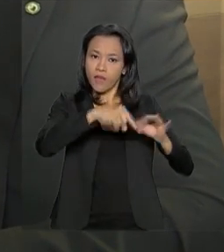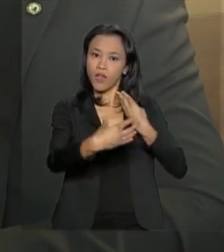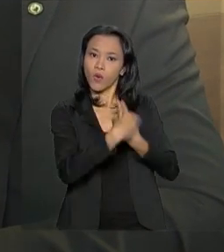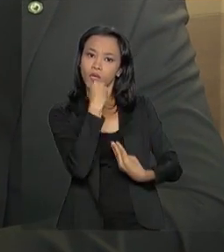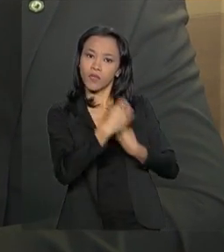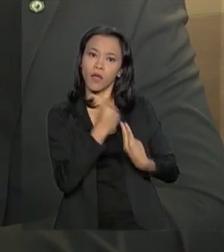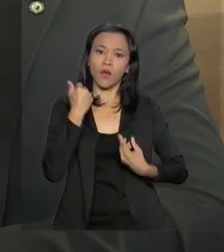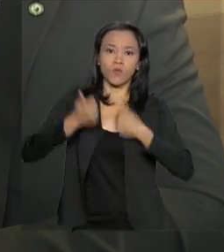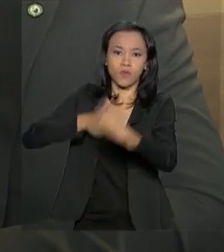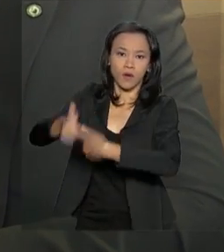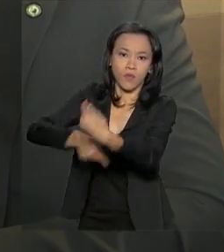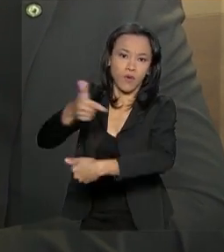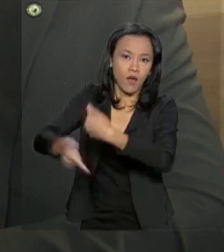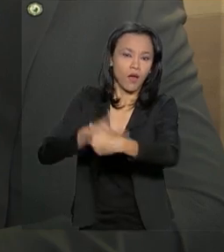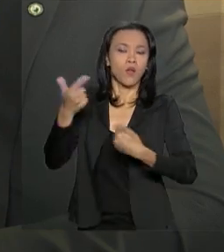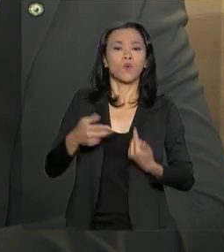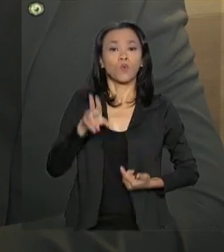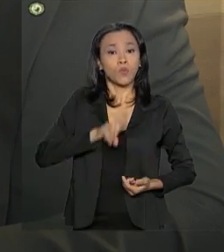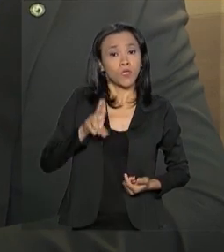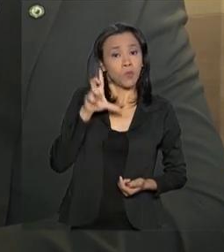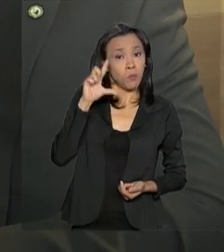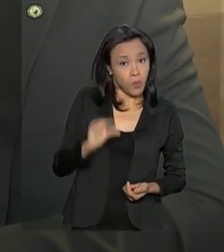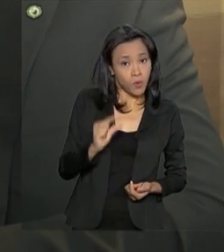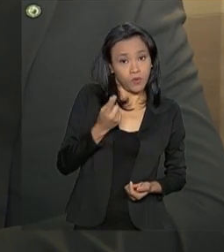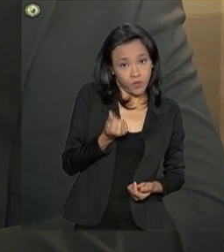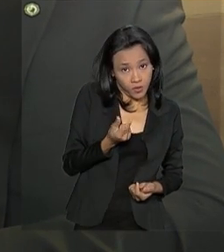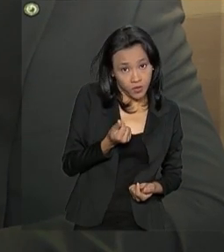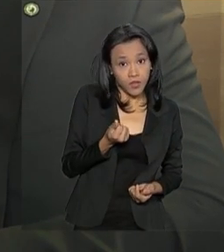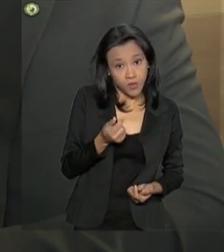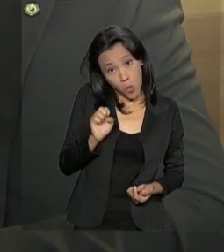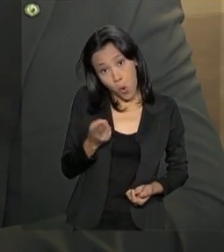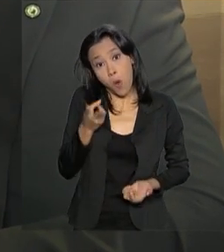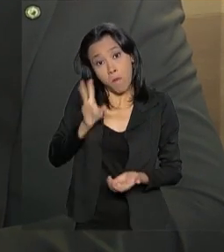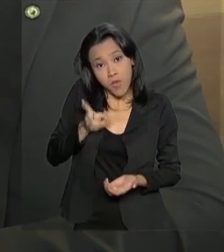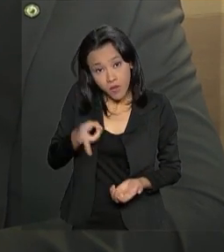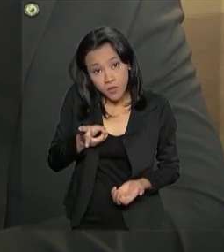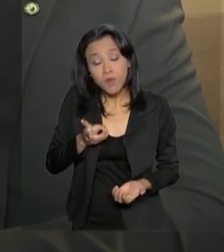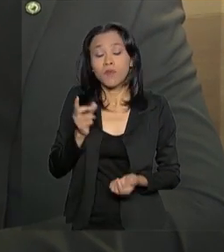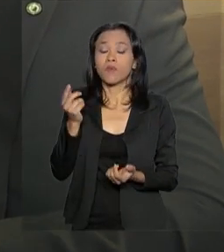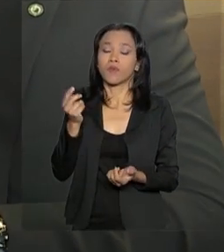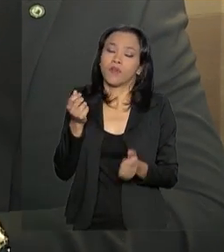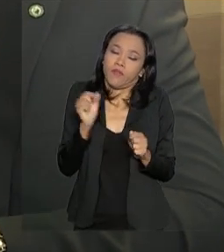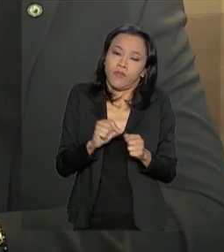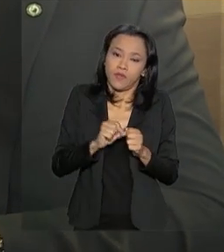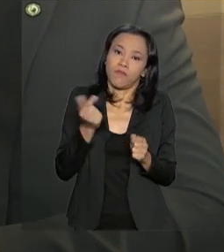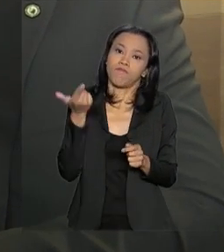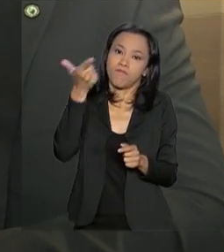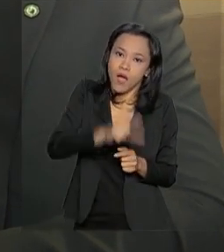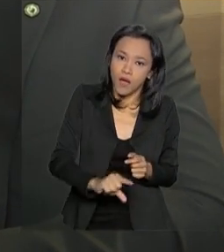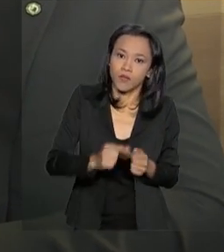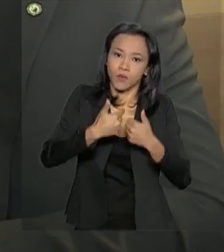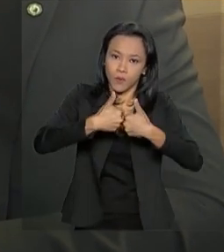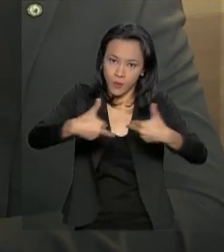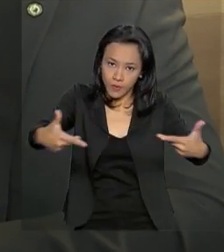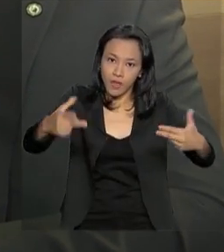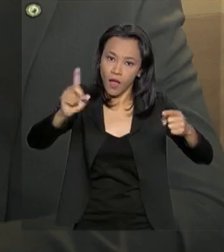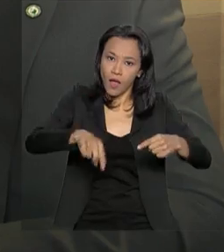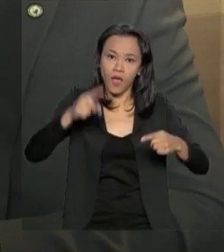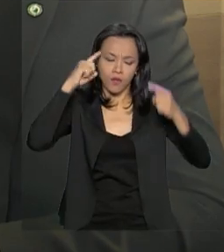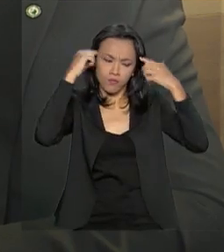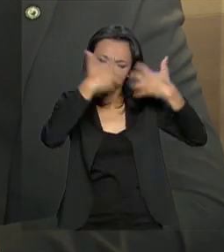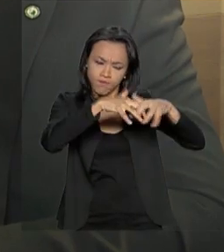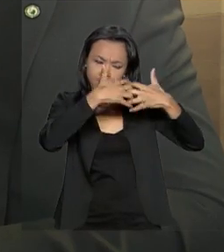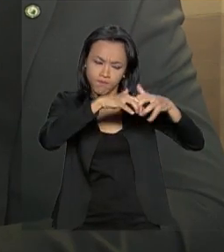a maneira como a gente vai ter, com menos recursos ou com a mesma quantidade de recursos, poder fazer mais. Tendo um plano pensado de maneira